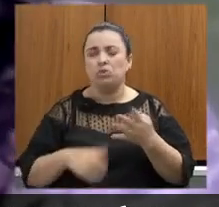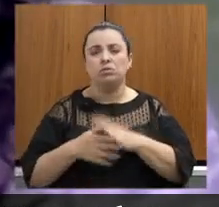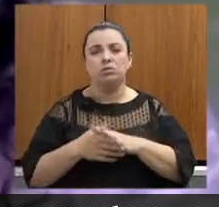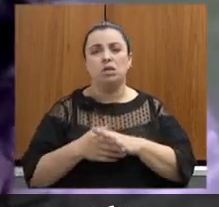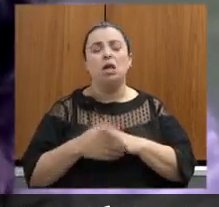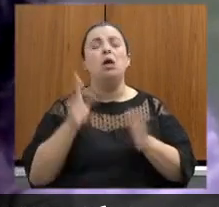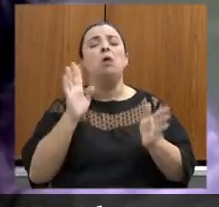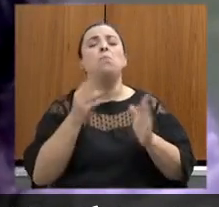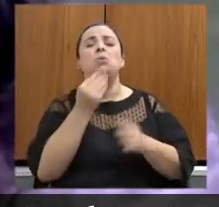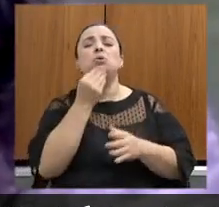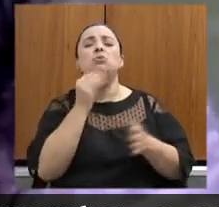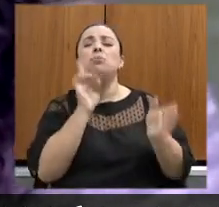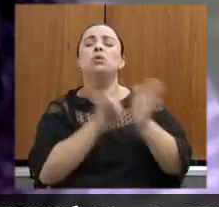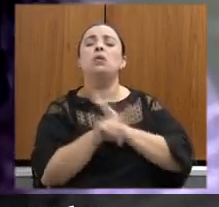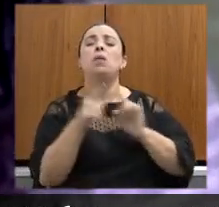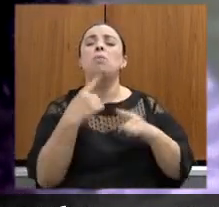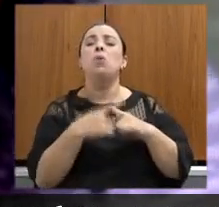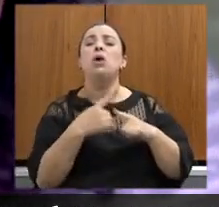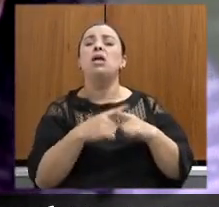permanece